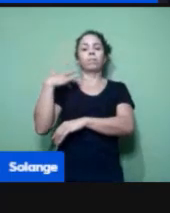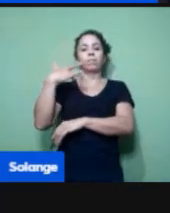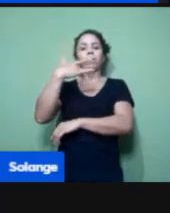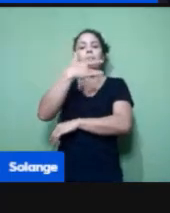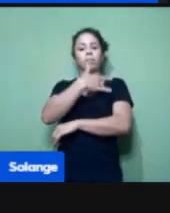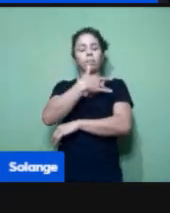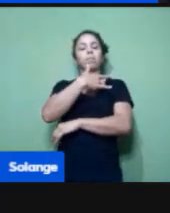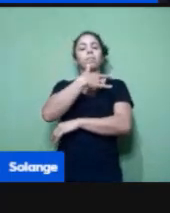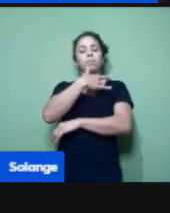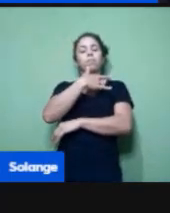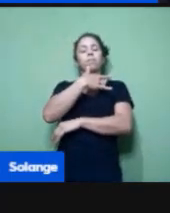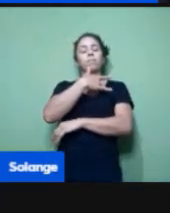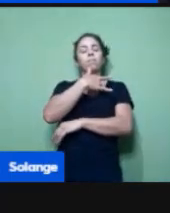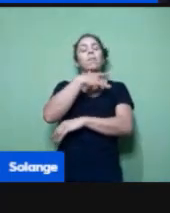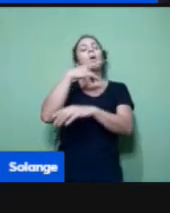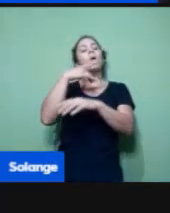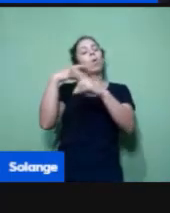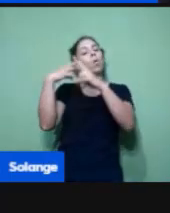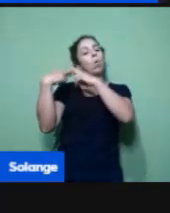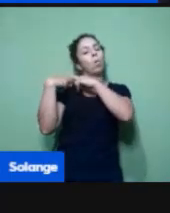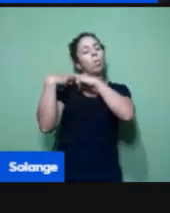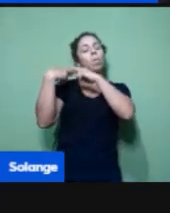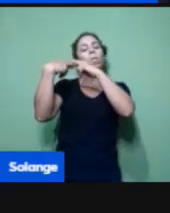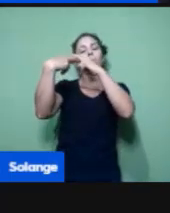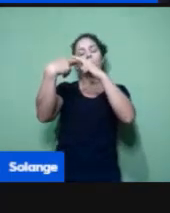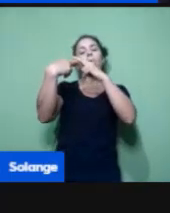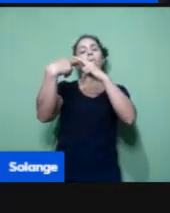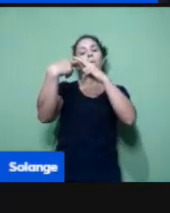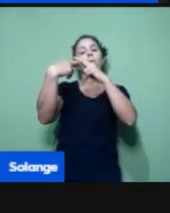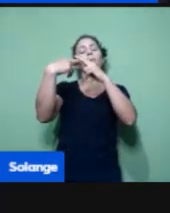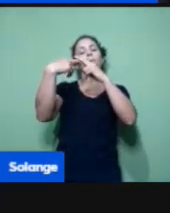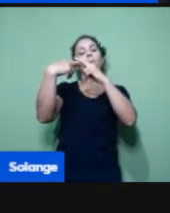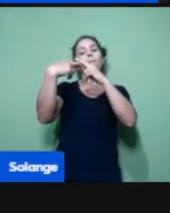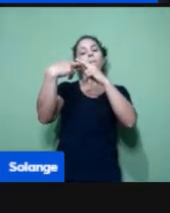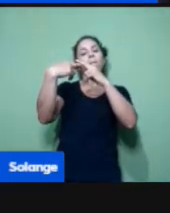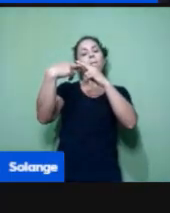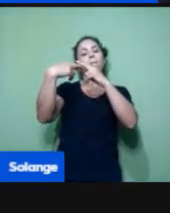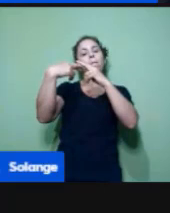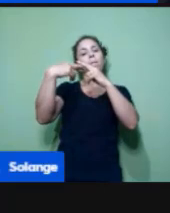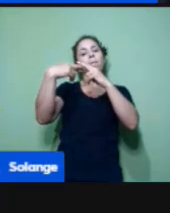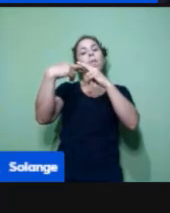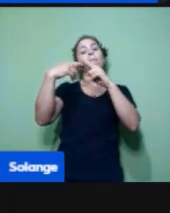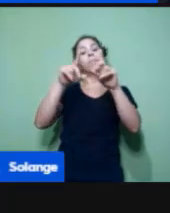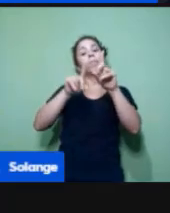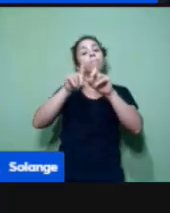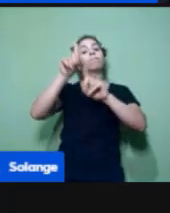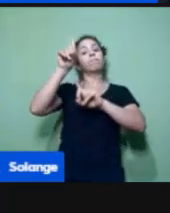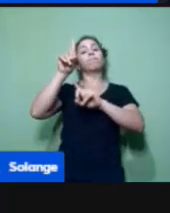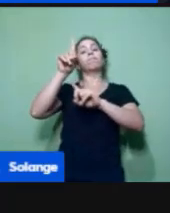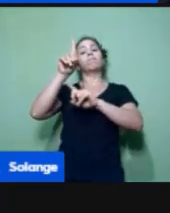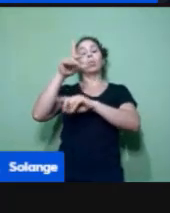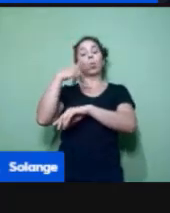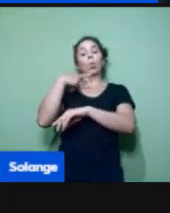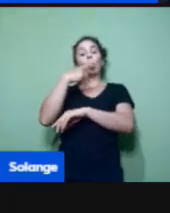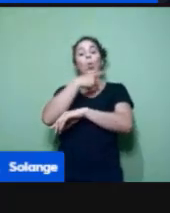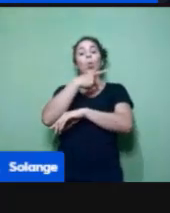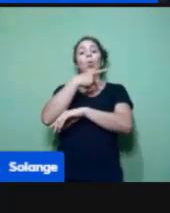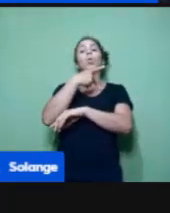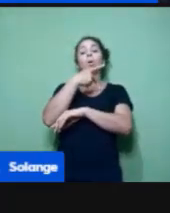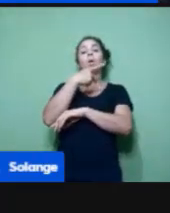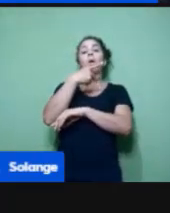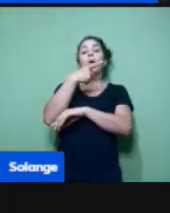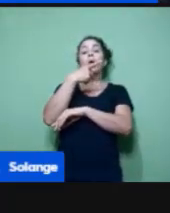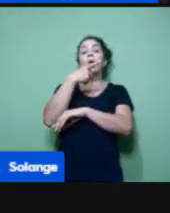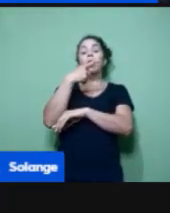tenha uma responsabilidade maior com os nossos alunos, tá? Então, professor, pense nisso